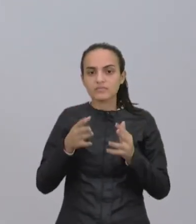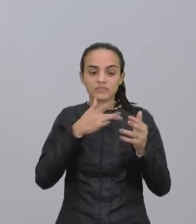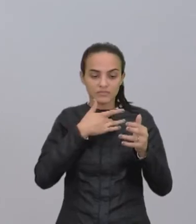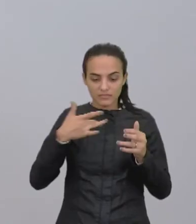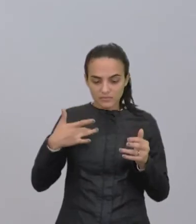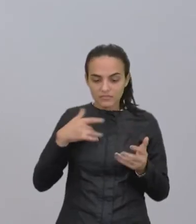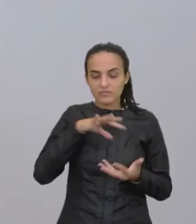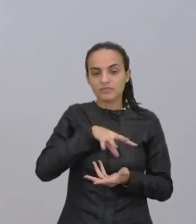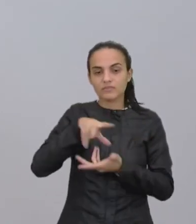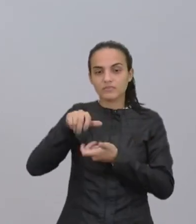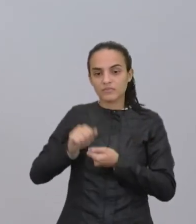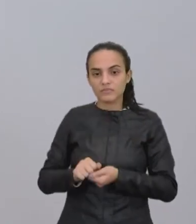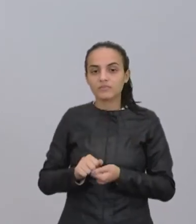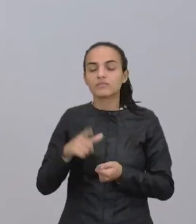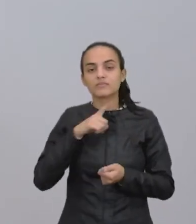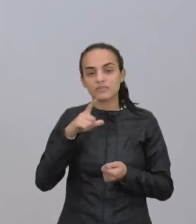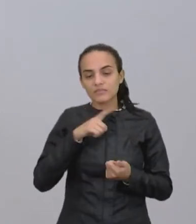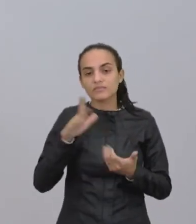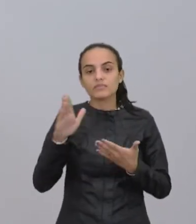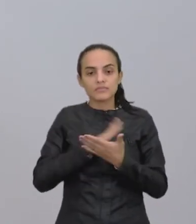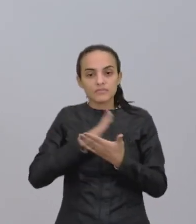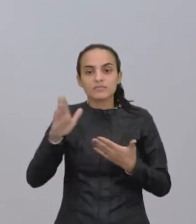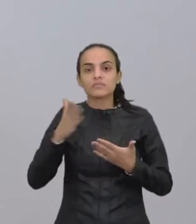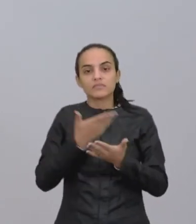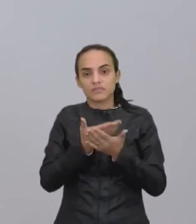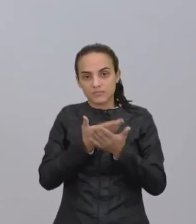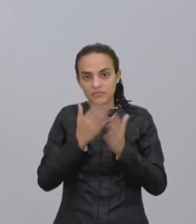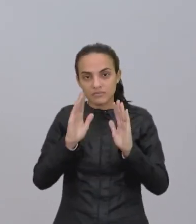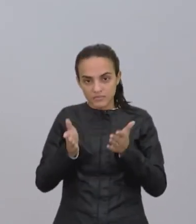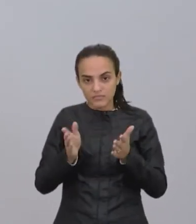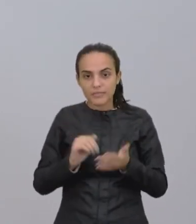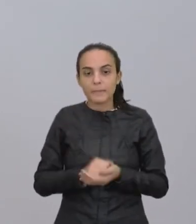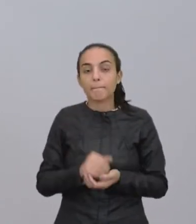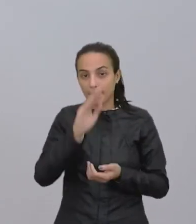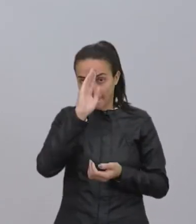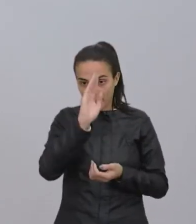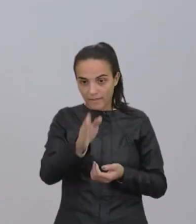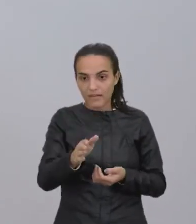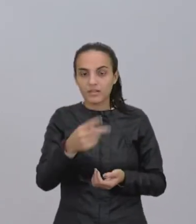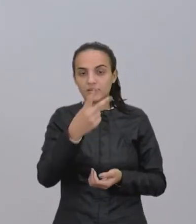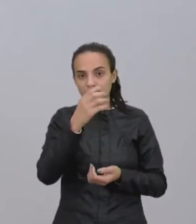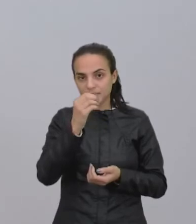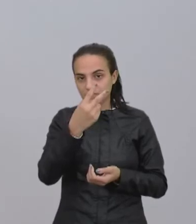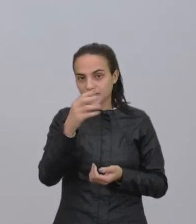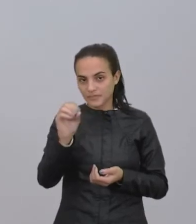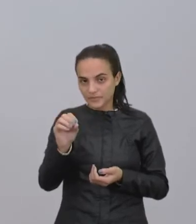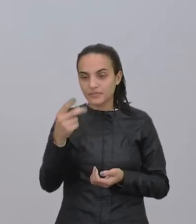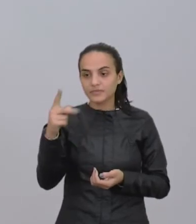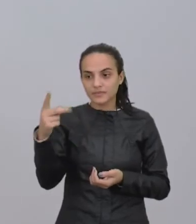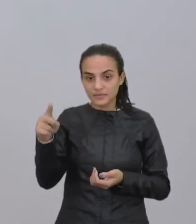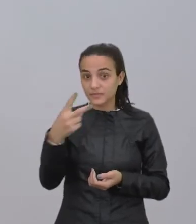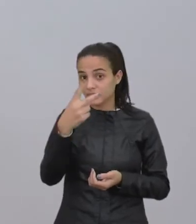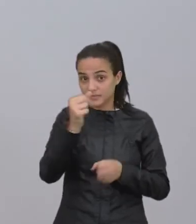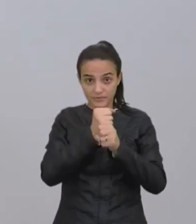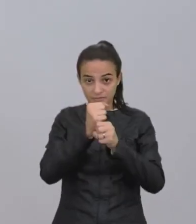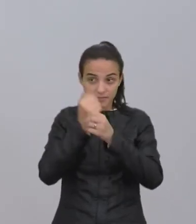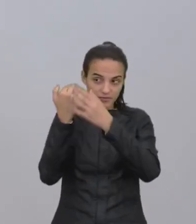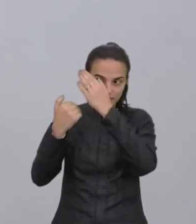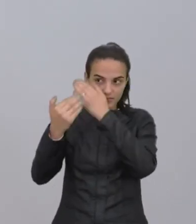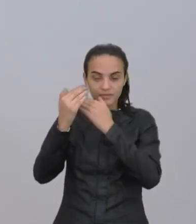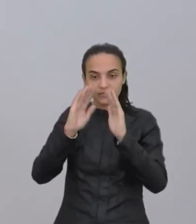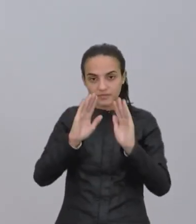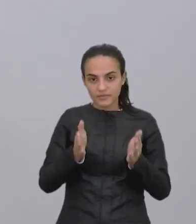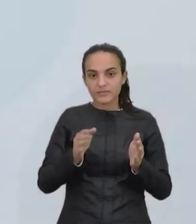saúde planetária, existem aí estudos recentes, né, principalmente aí em 2020, ou seja, dois anos atrás, né,